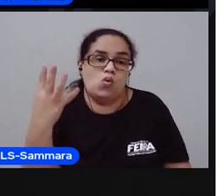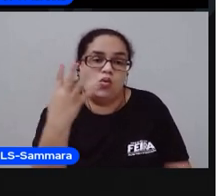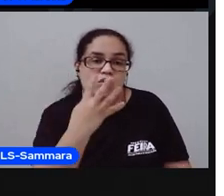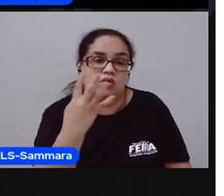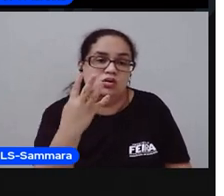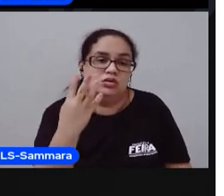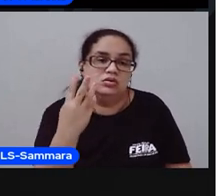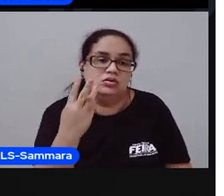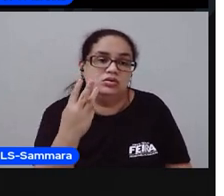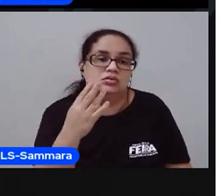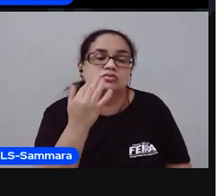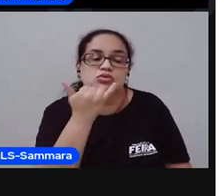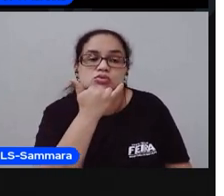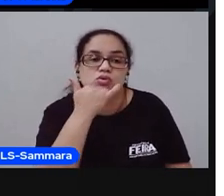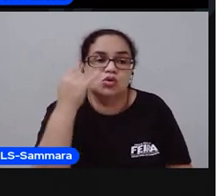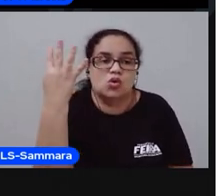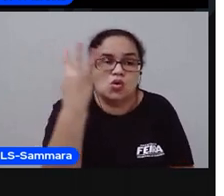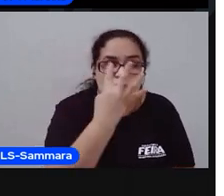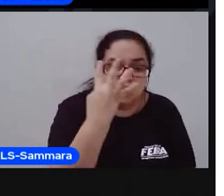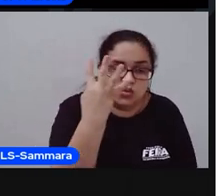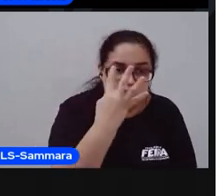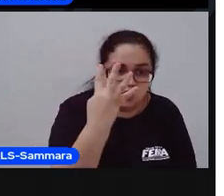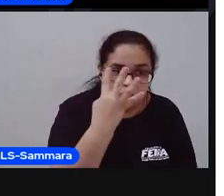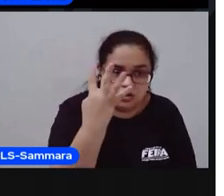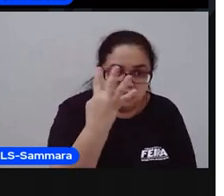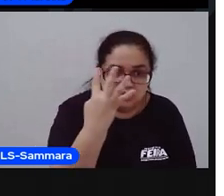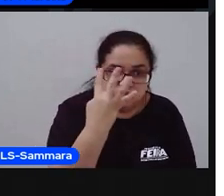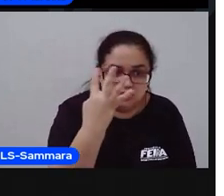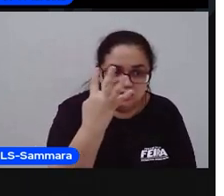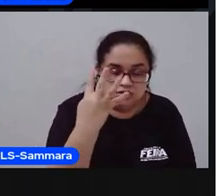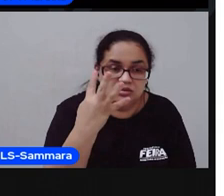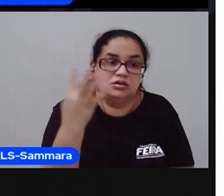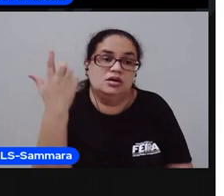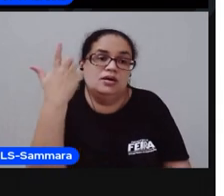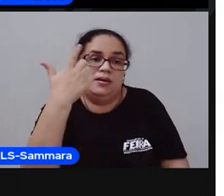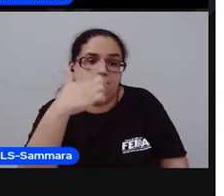Três? Não. Quatro. Quatro vezes.